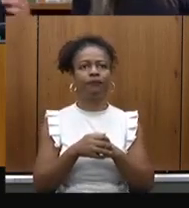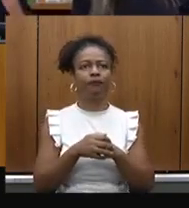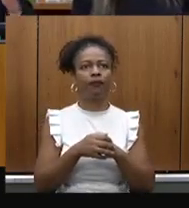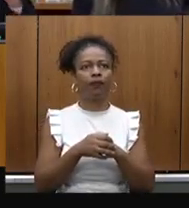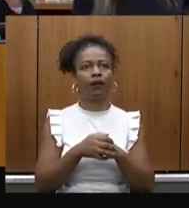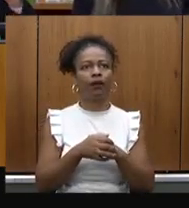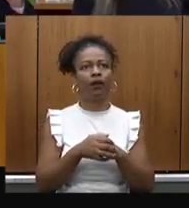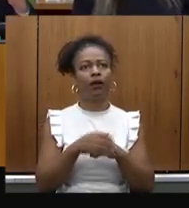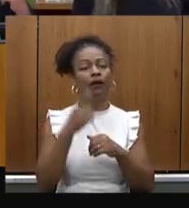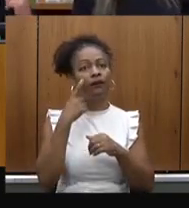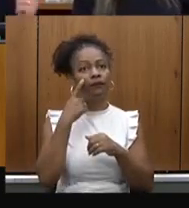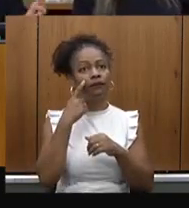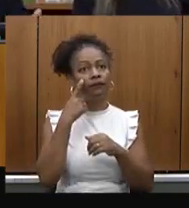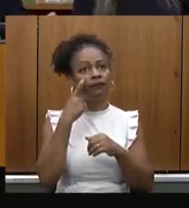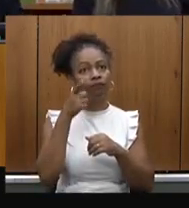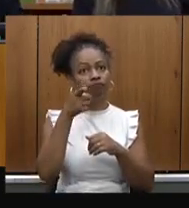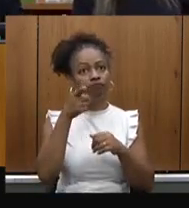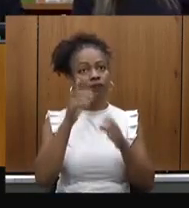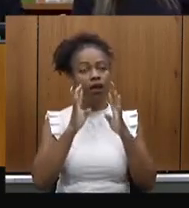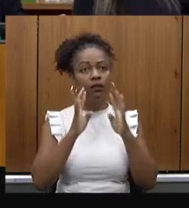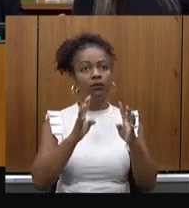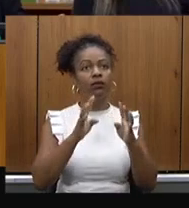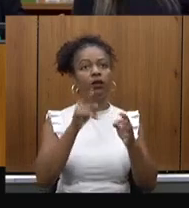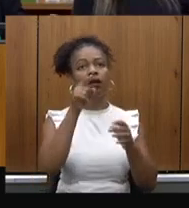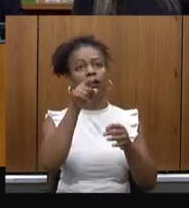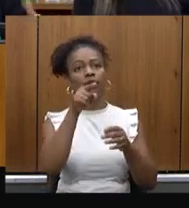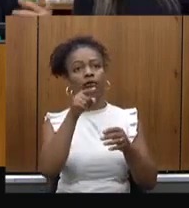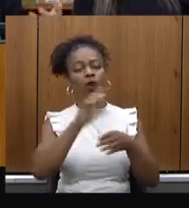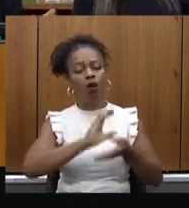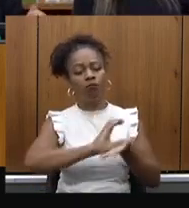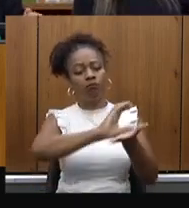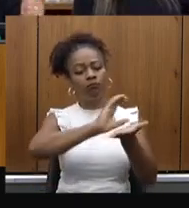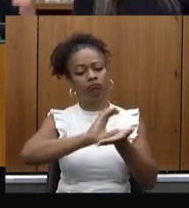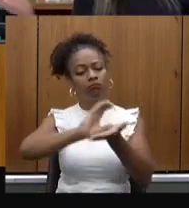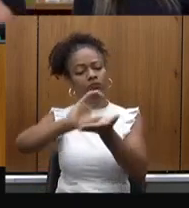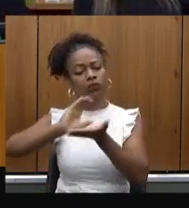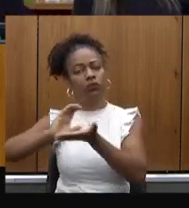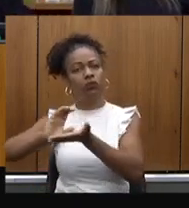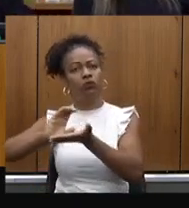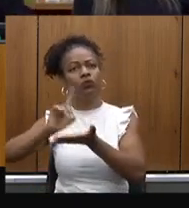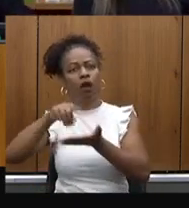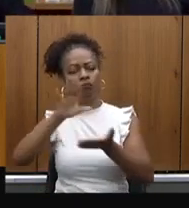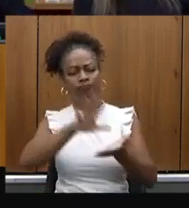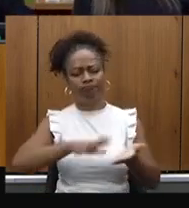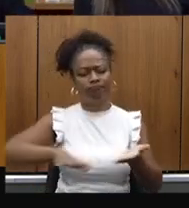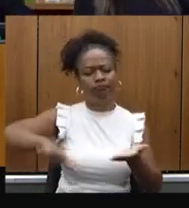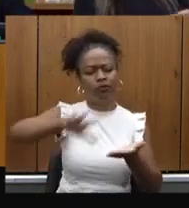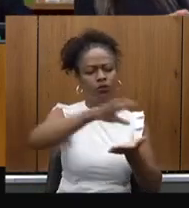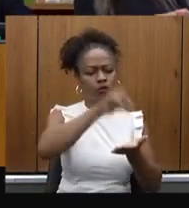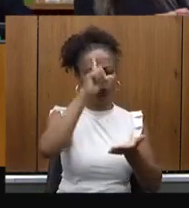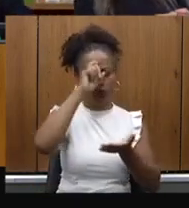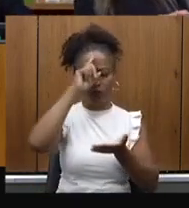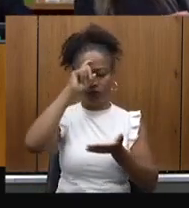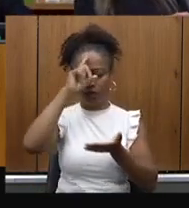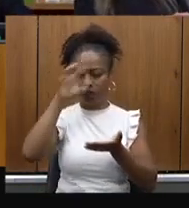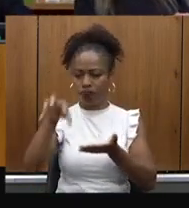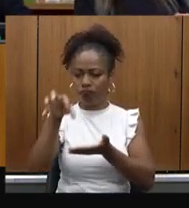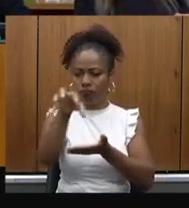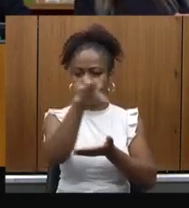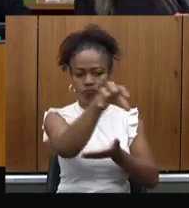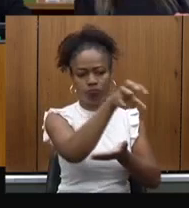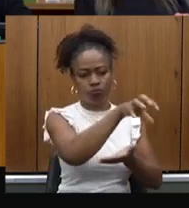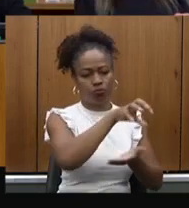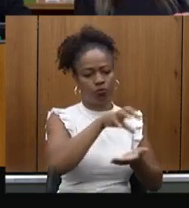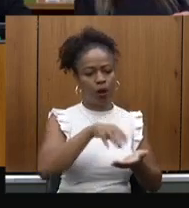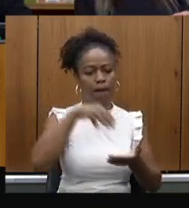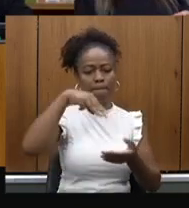terciária, gente está dando o recurso de custeio do Valora relacionado ao território, os hospitais de relevância micro,